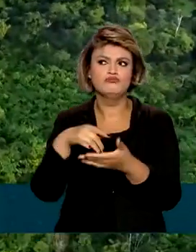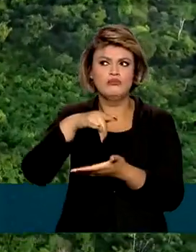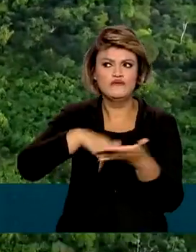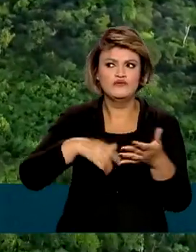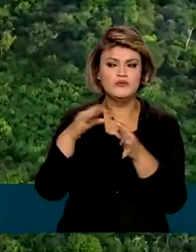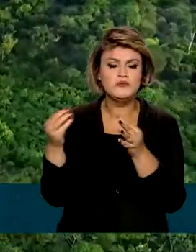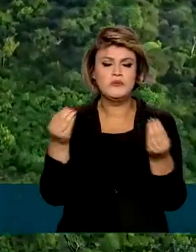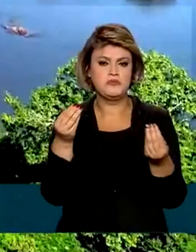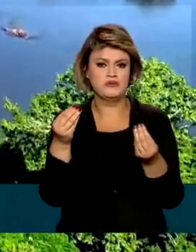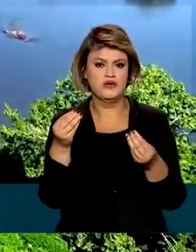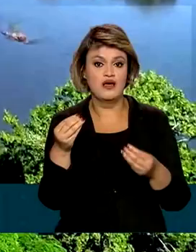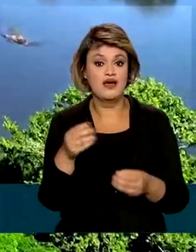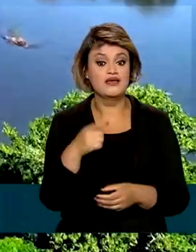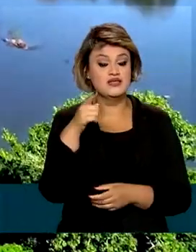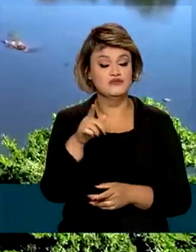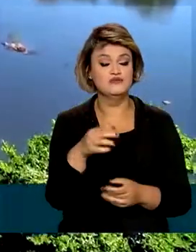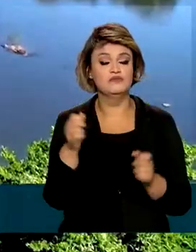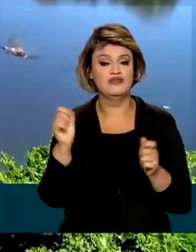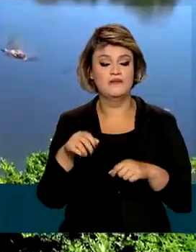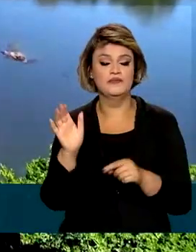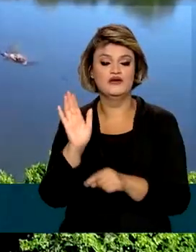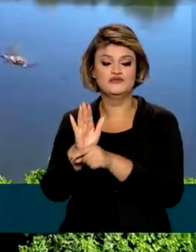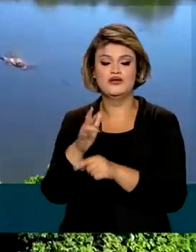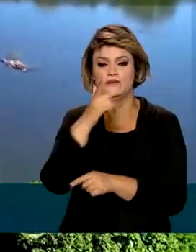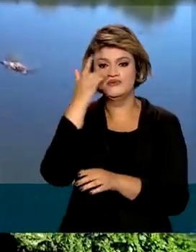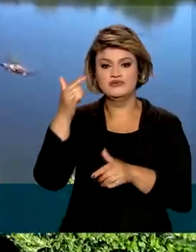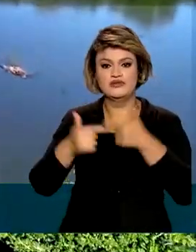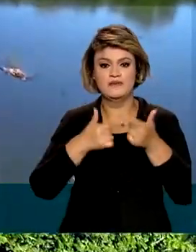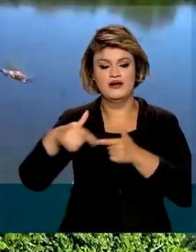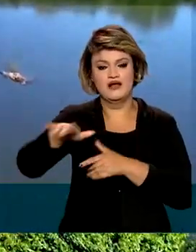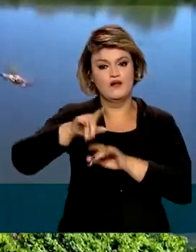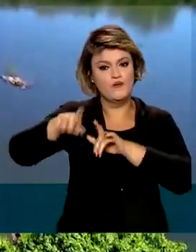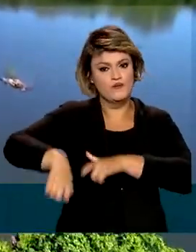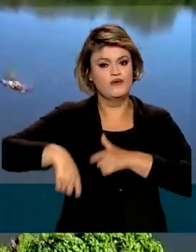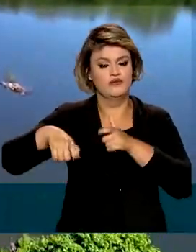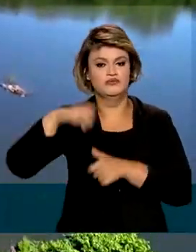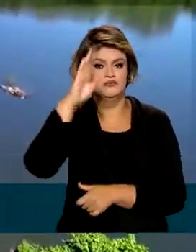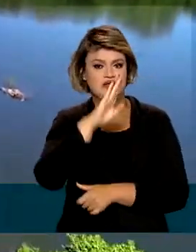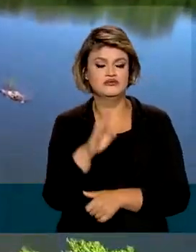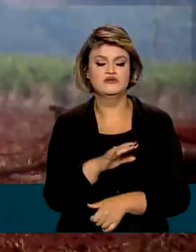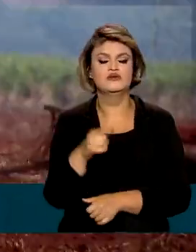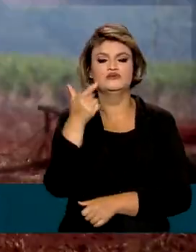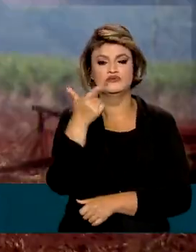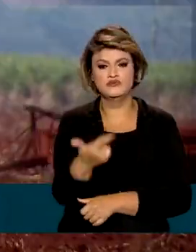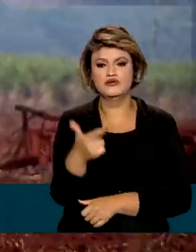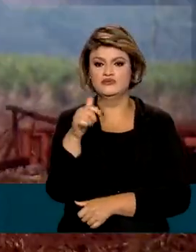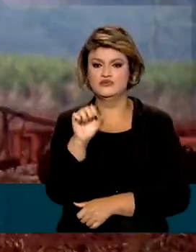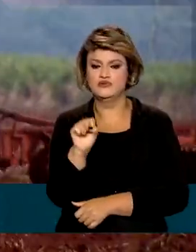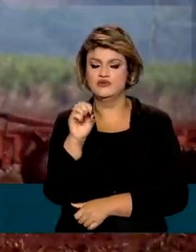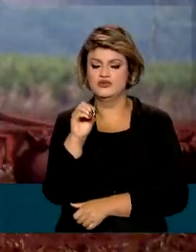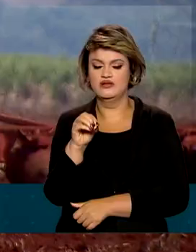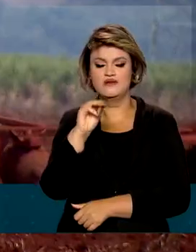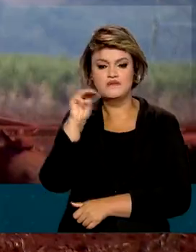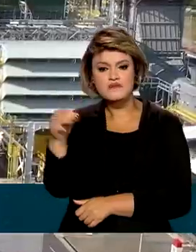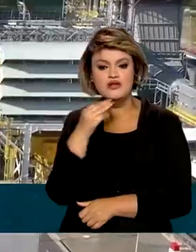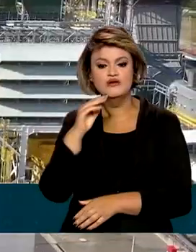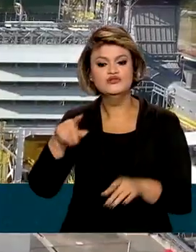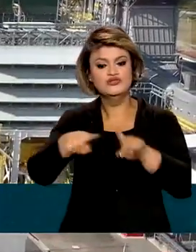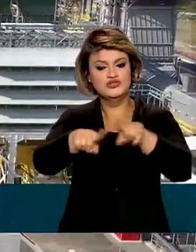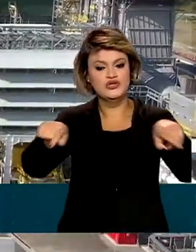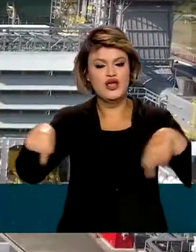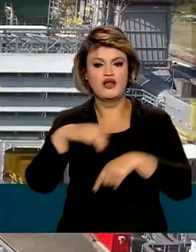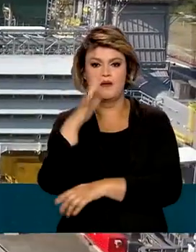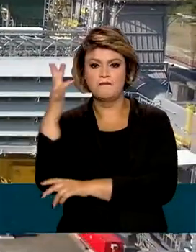créditos. Isso deve contemplar produtores rurais brasileiros e os mais de 280 milhões de hectares de